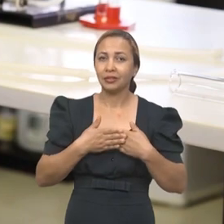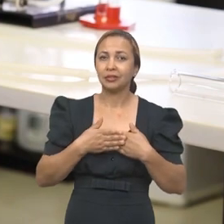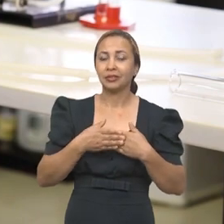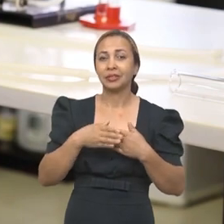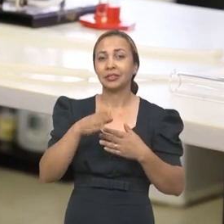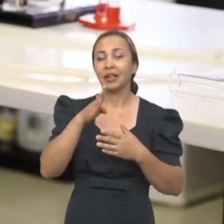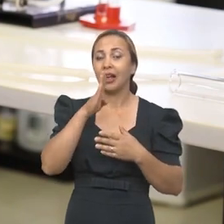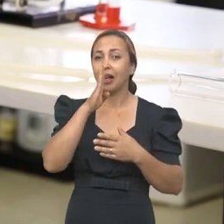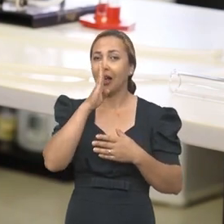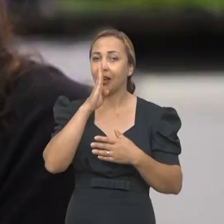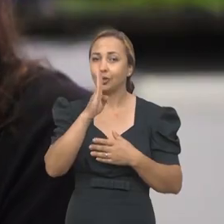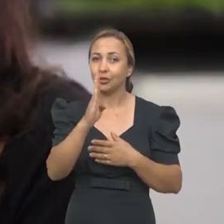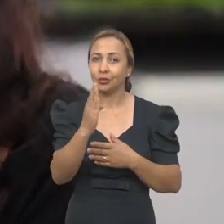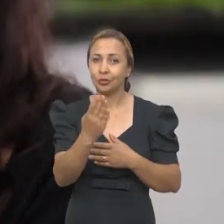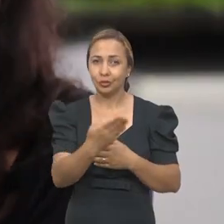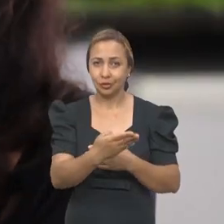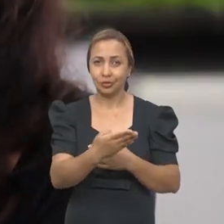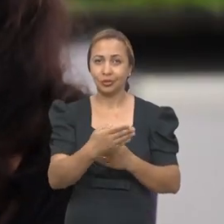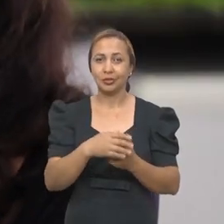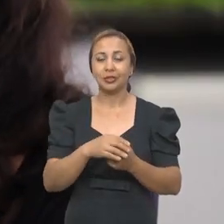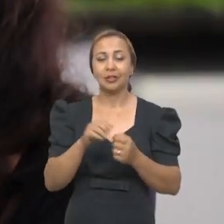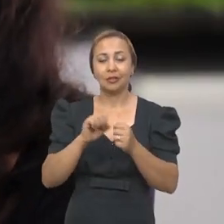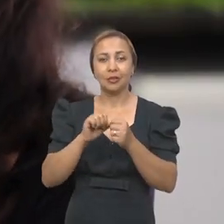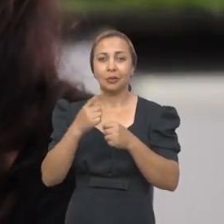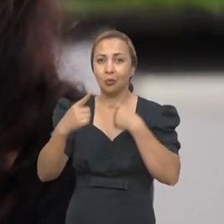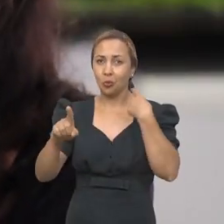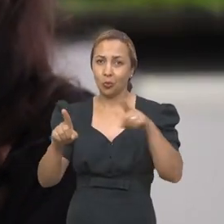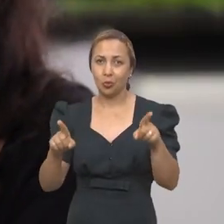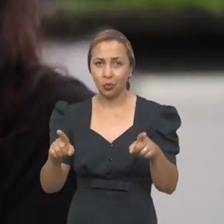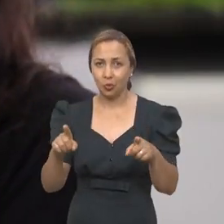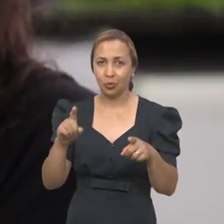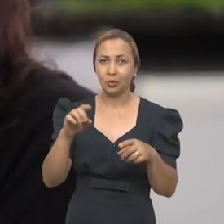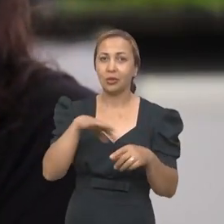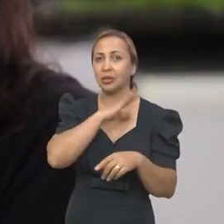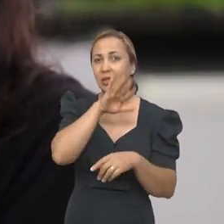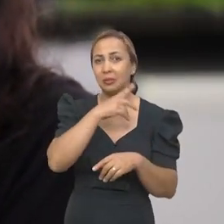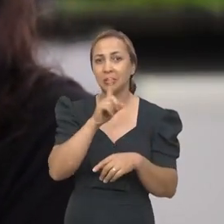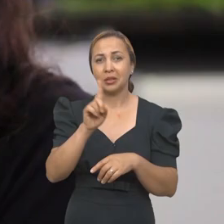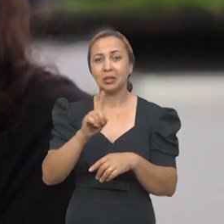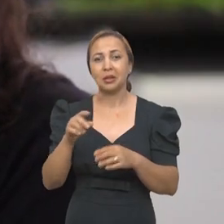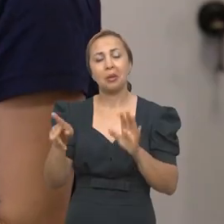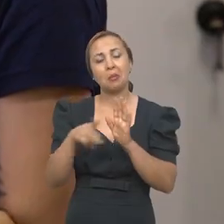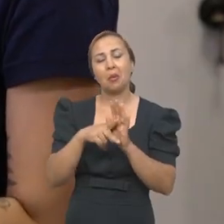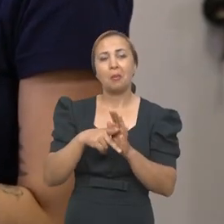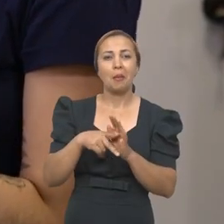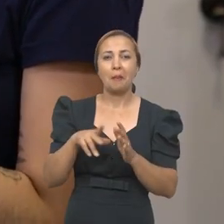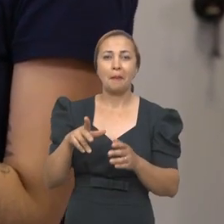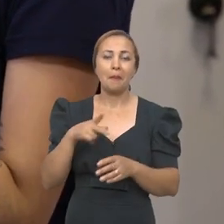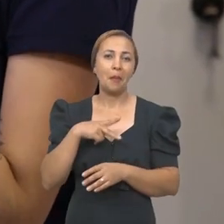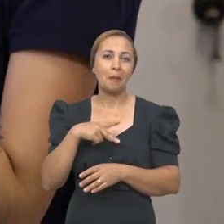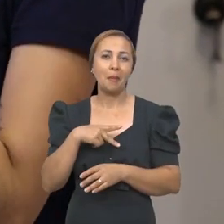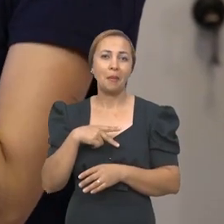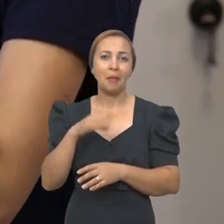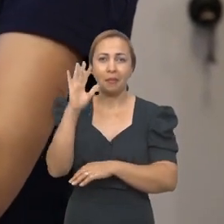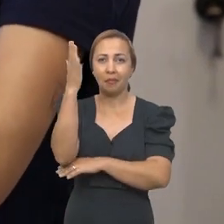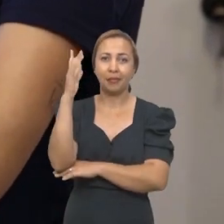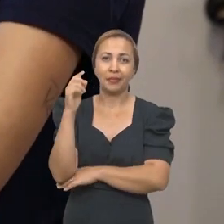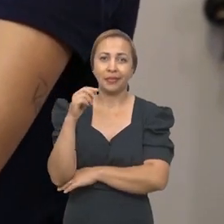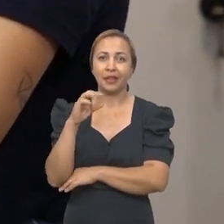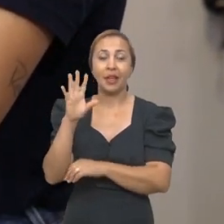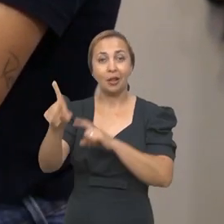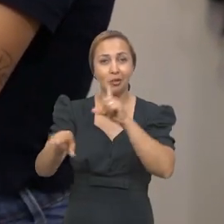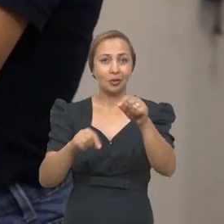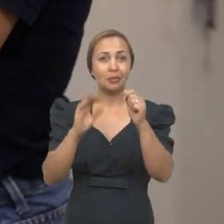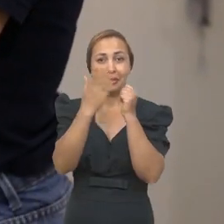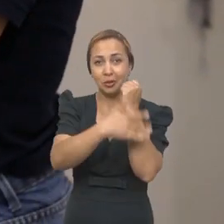indiretas, que a gente chama. Feita por outros organismos, que não a própria planta. A gente escolheu a mandioca